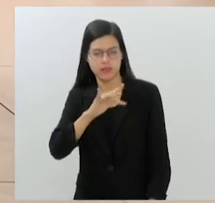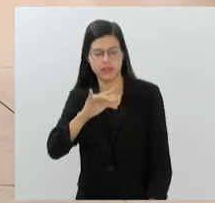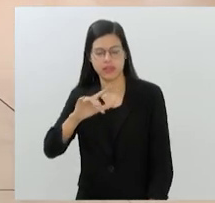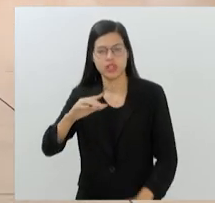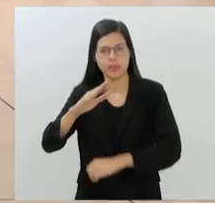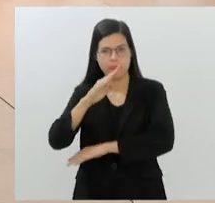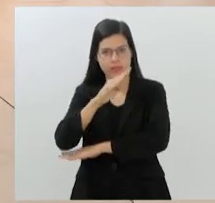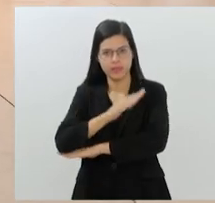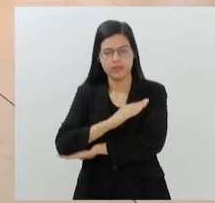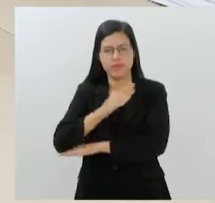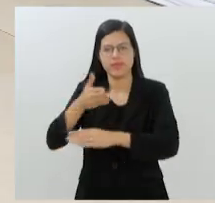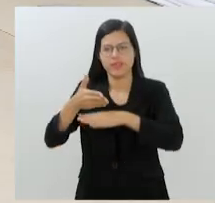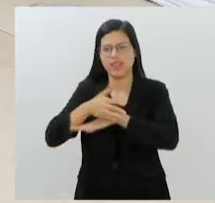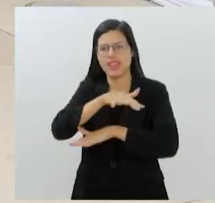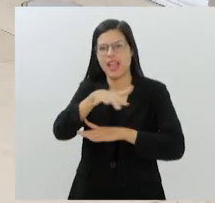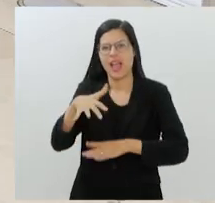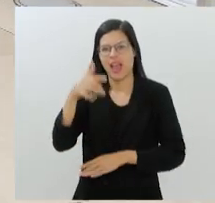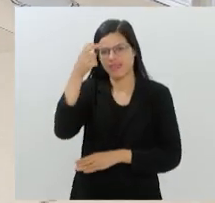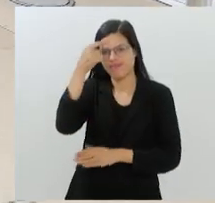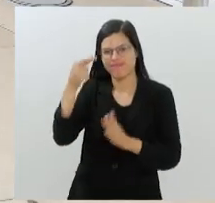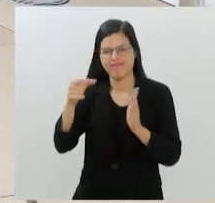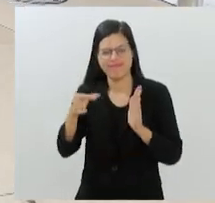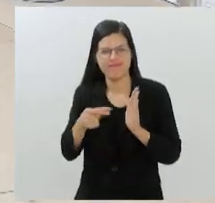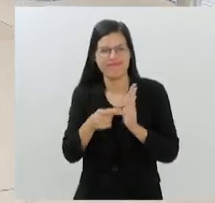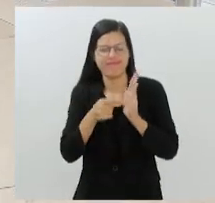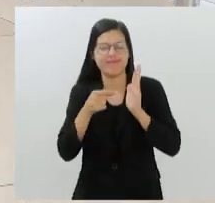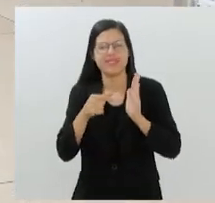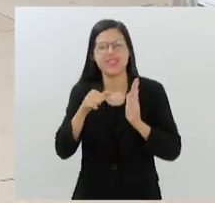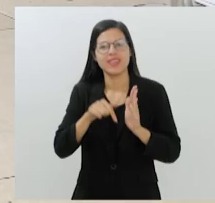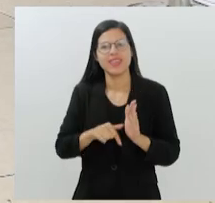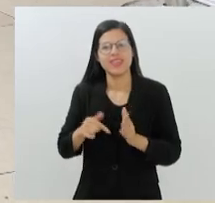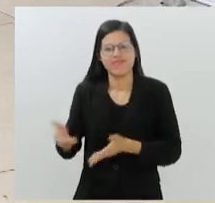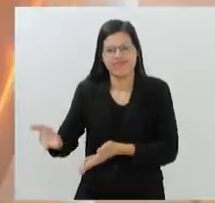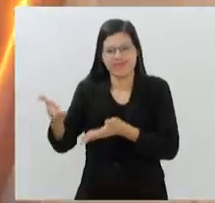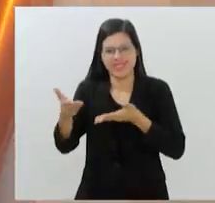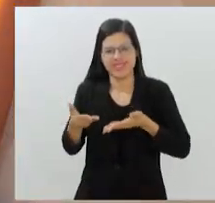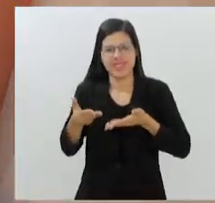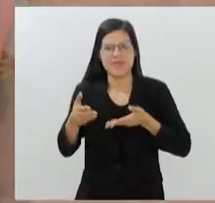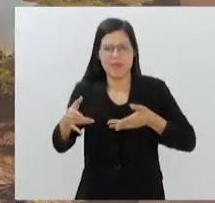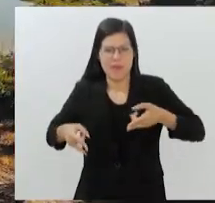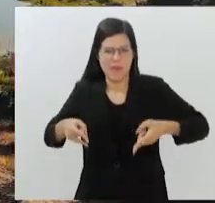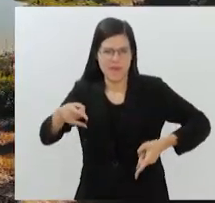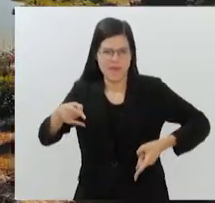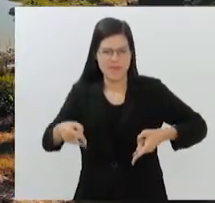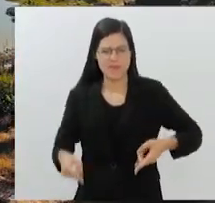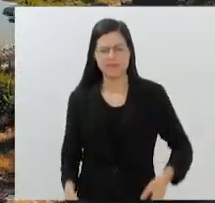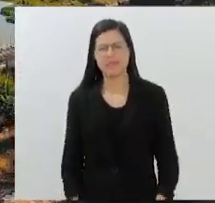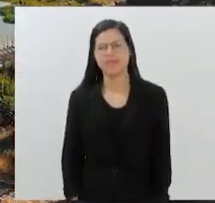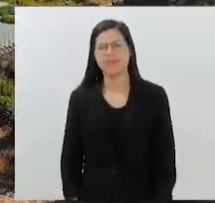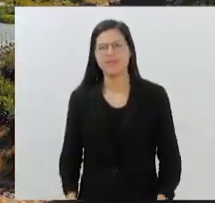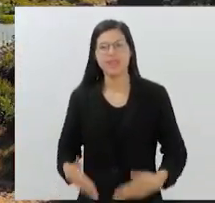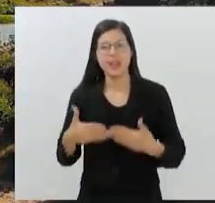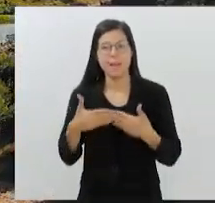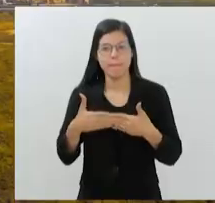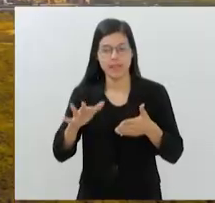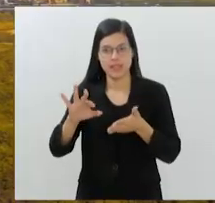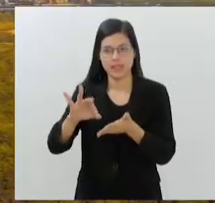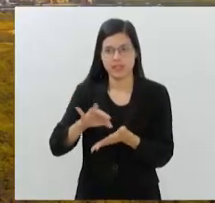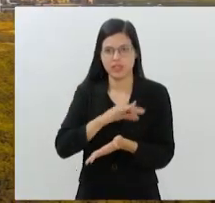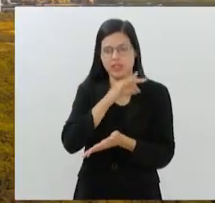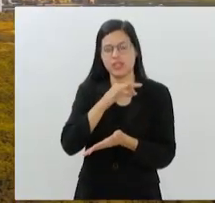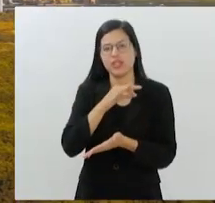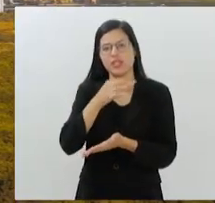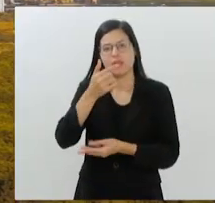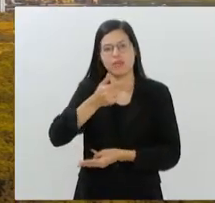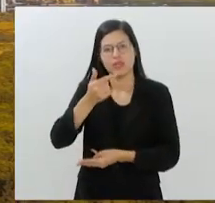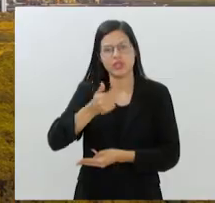da inteligência artificial e recepciona visitantes com uma simpática robô. Estão abertas inscrições para